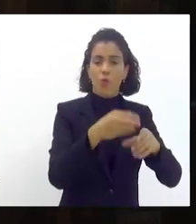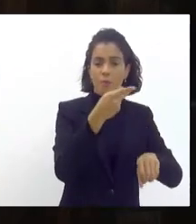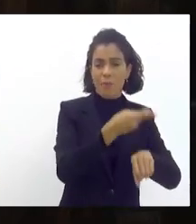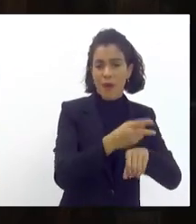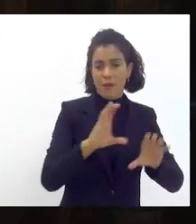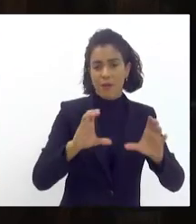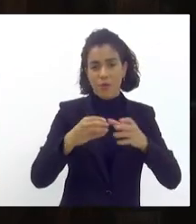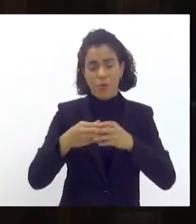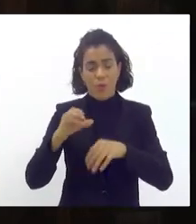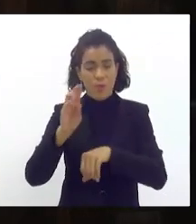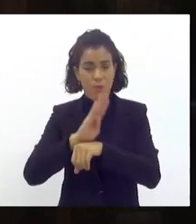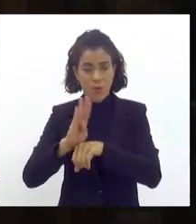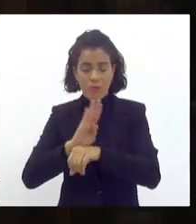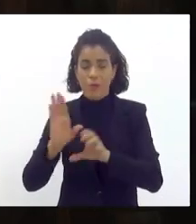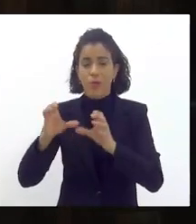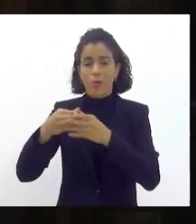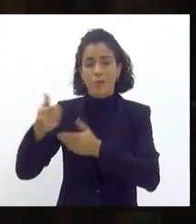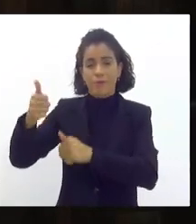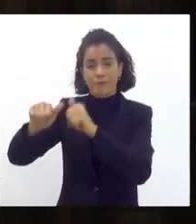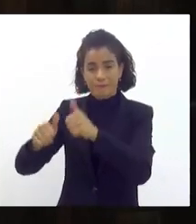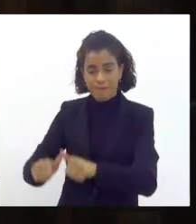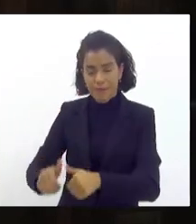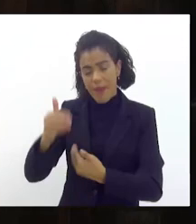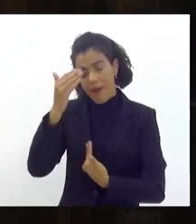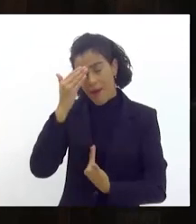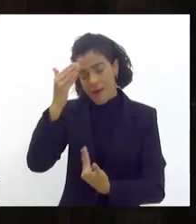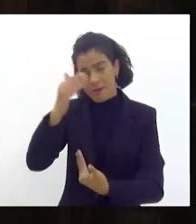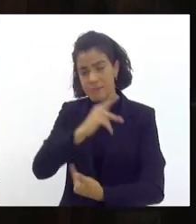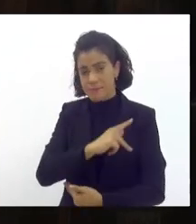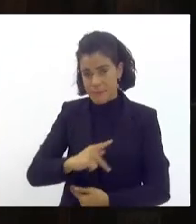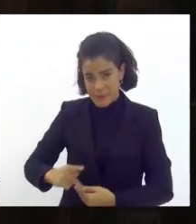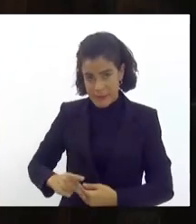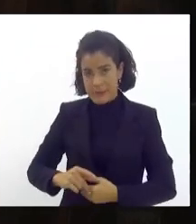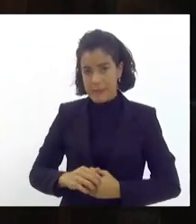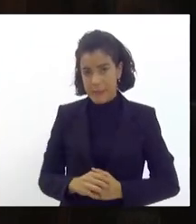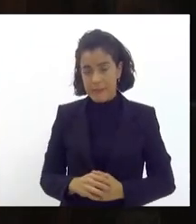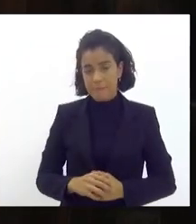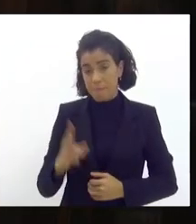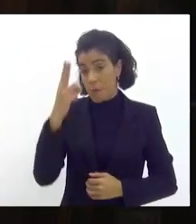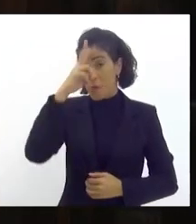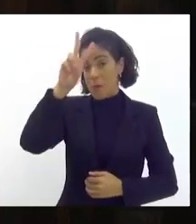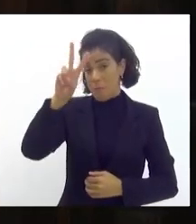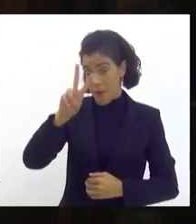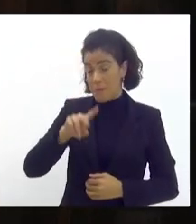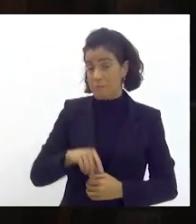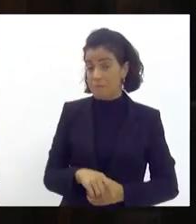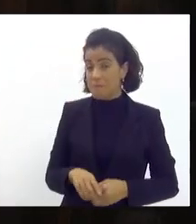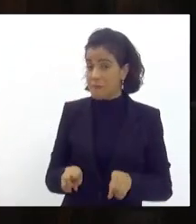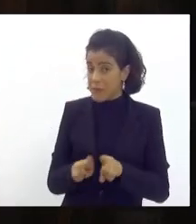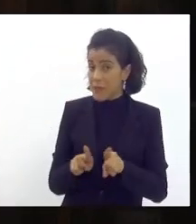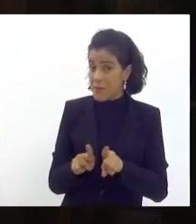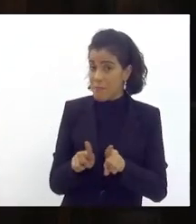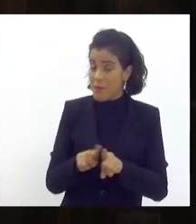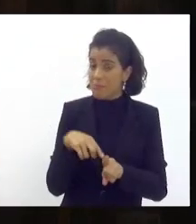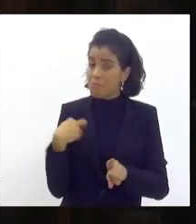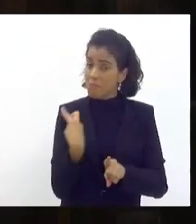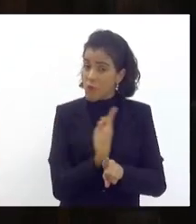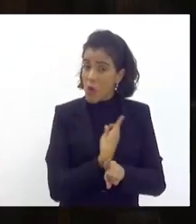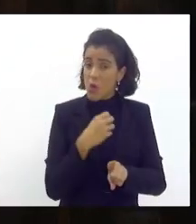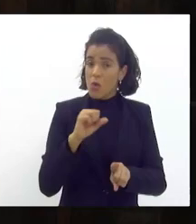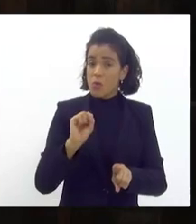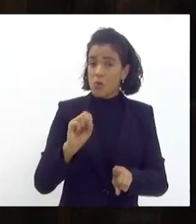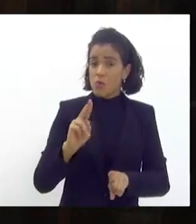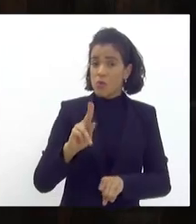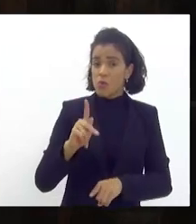avaliação que é a nossa base então quero te agradecer presidente por essa lembrança e dizer que nós a Superliga estamos à